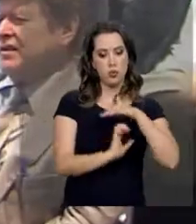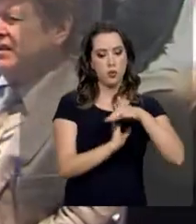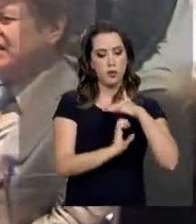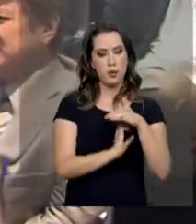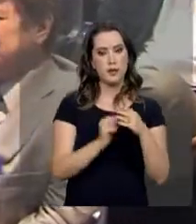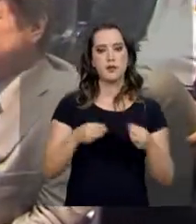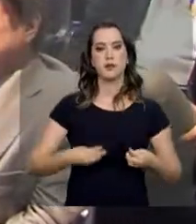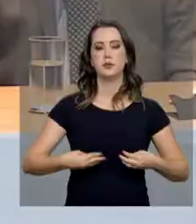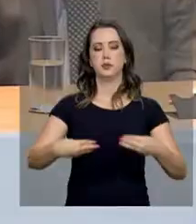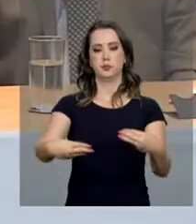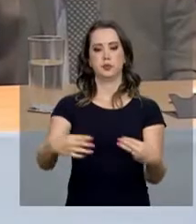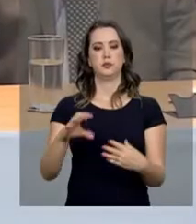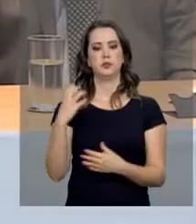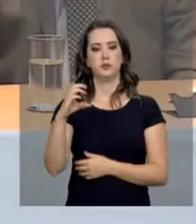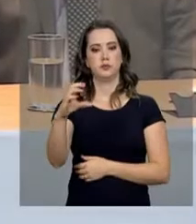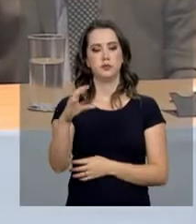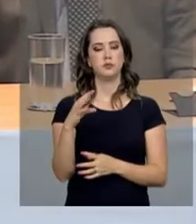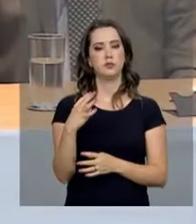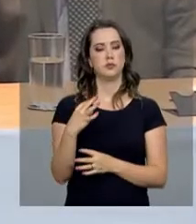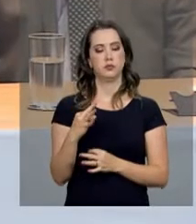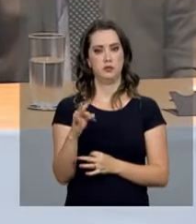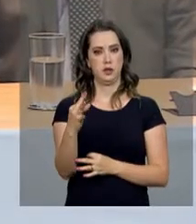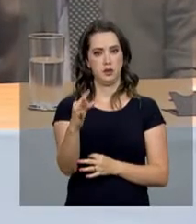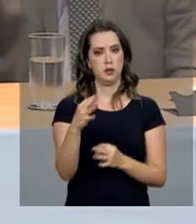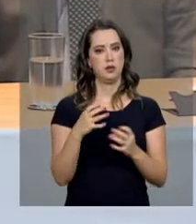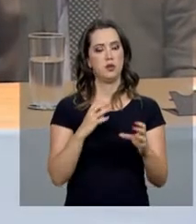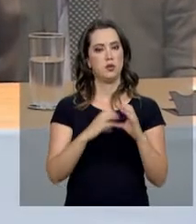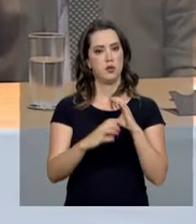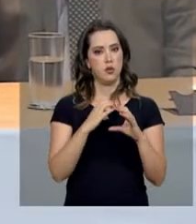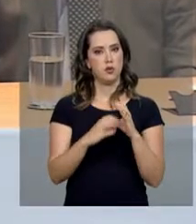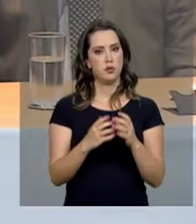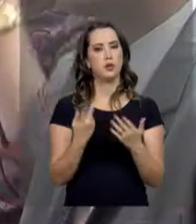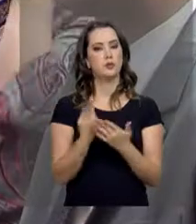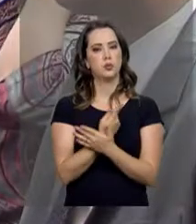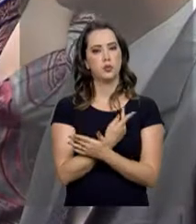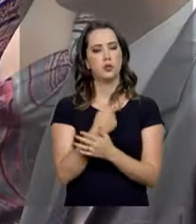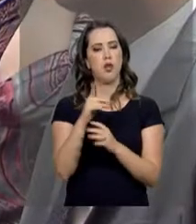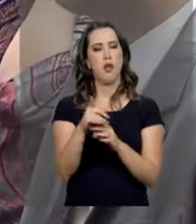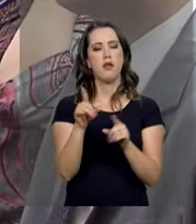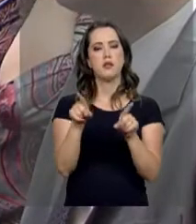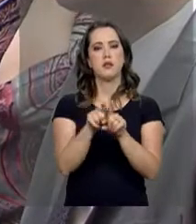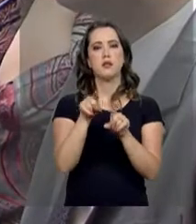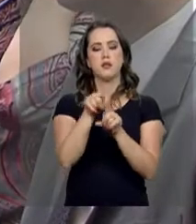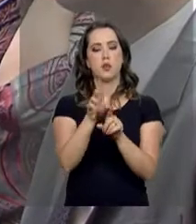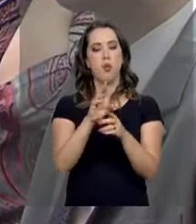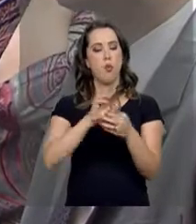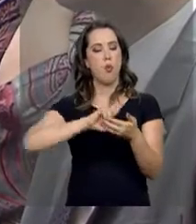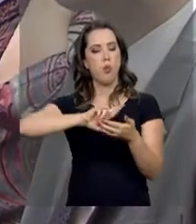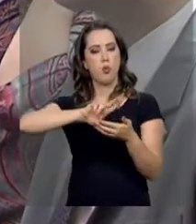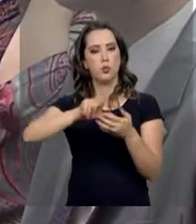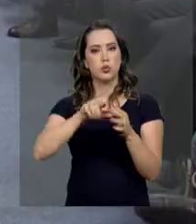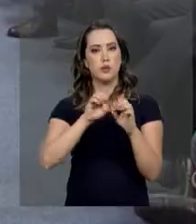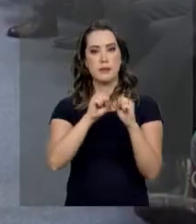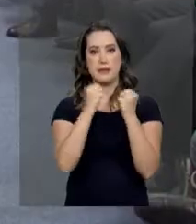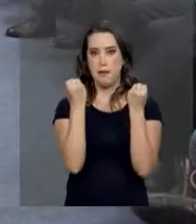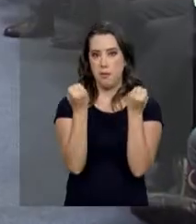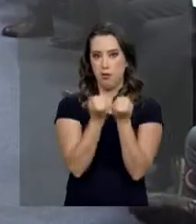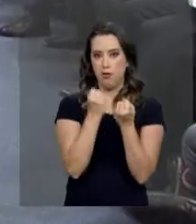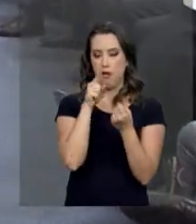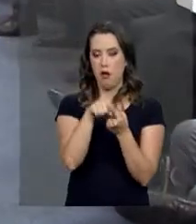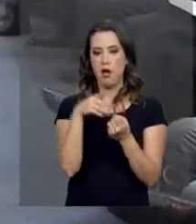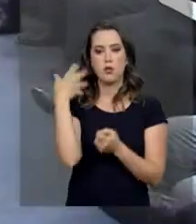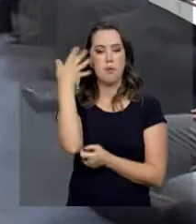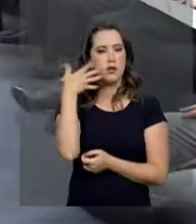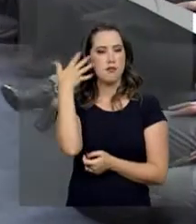Tecnologia, Inovações e Comunicações realiza o workshop do Sistema de Laboratórios em Nanotecnologia, área de